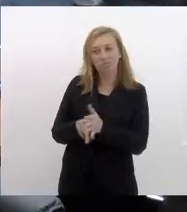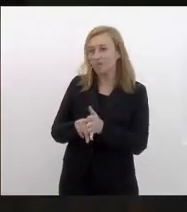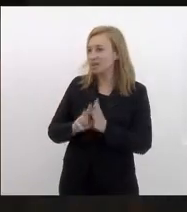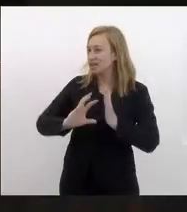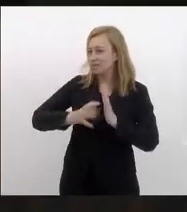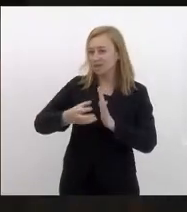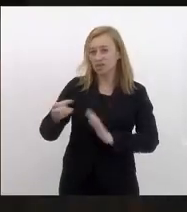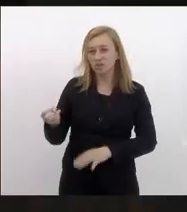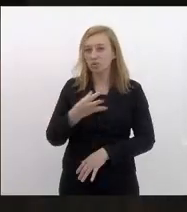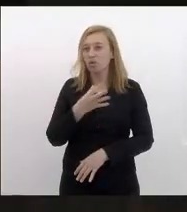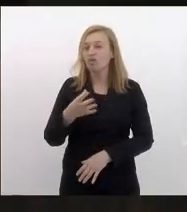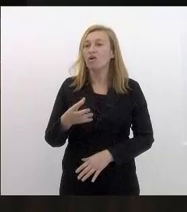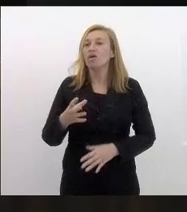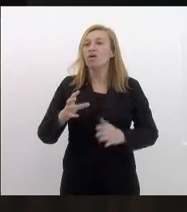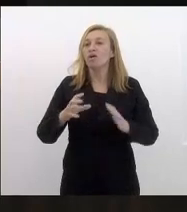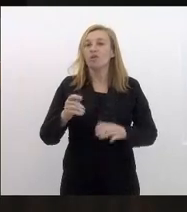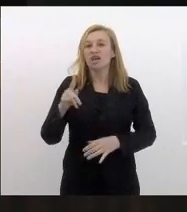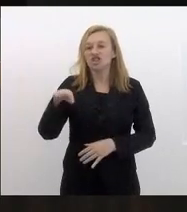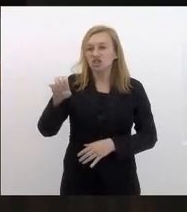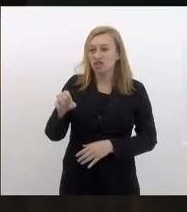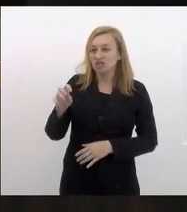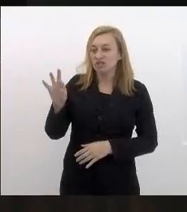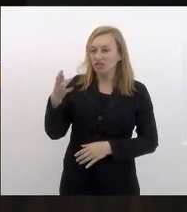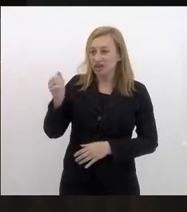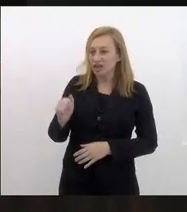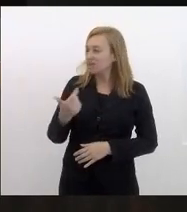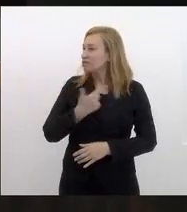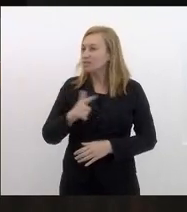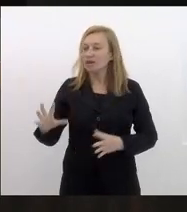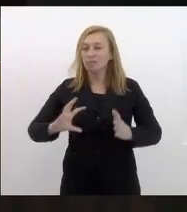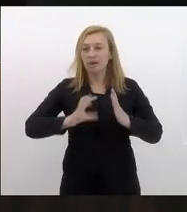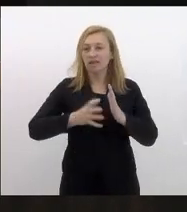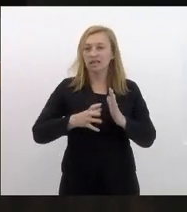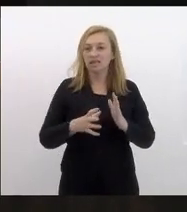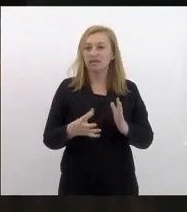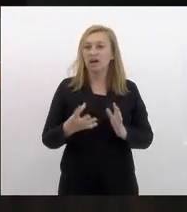Freitas sem partido se abstém apenas das medalhas